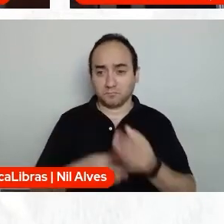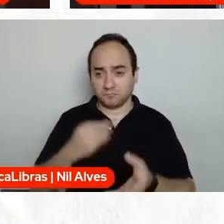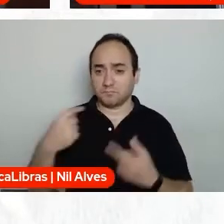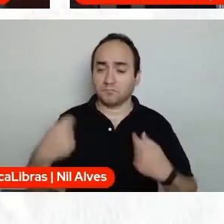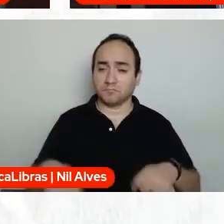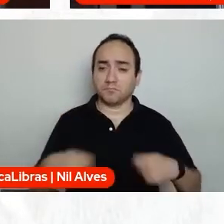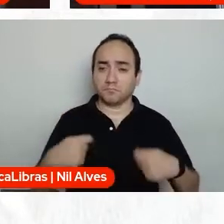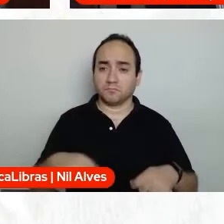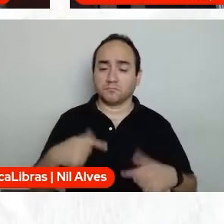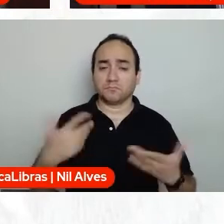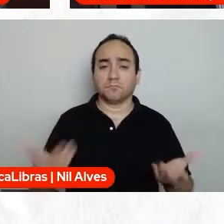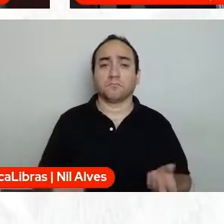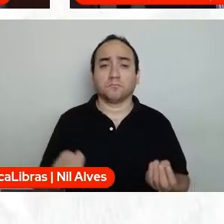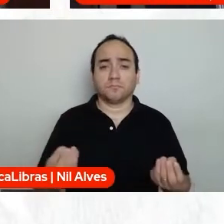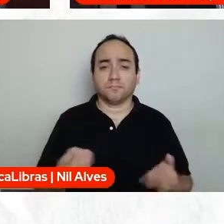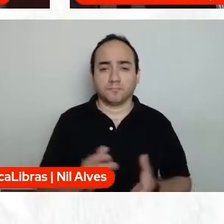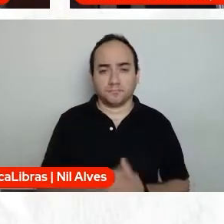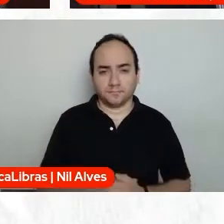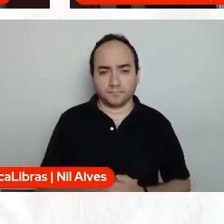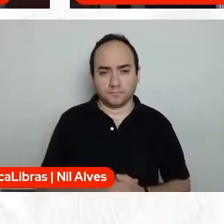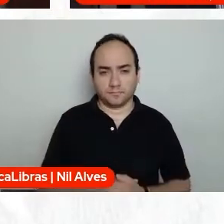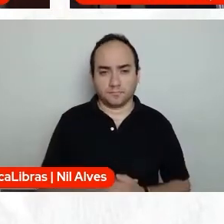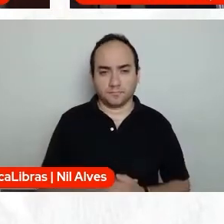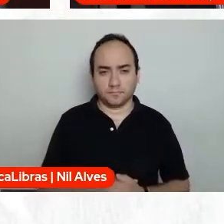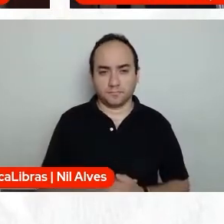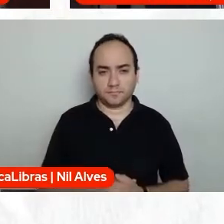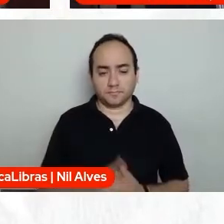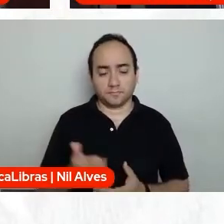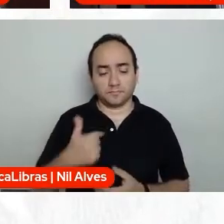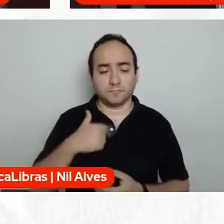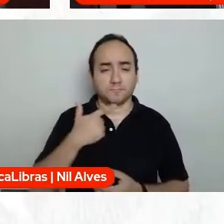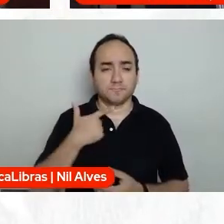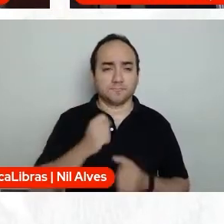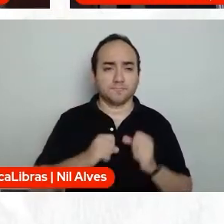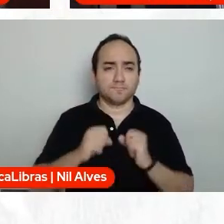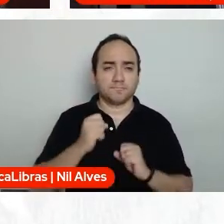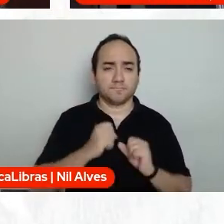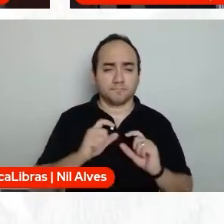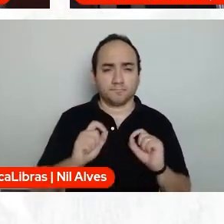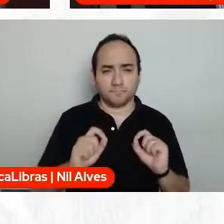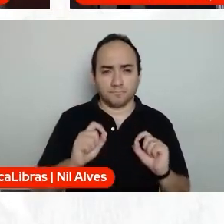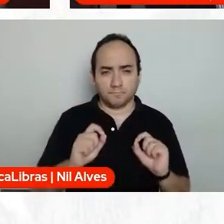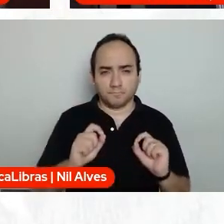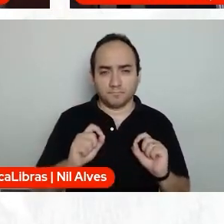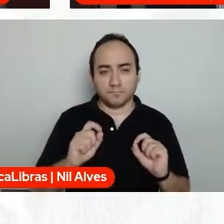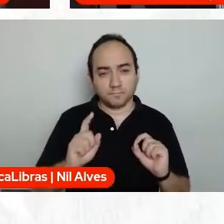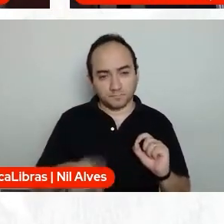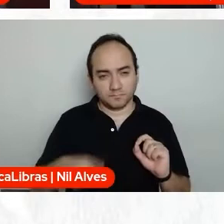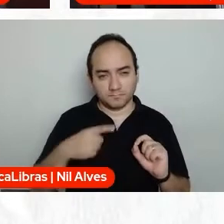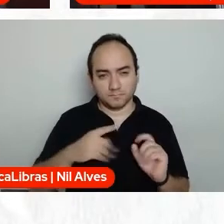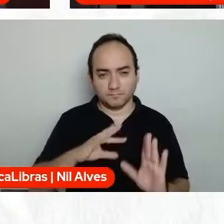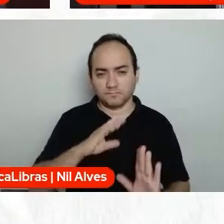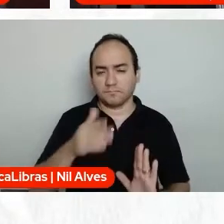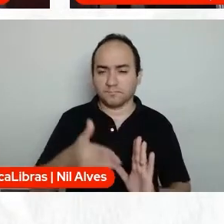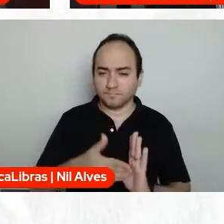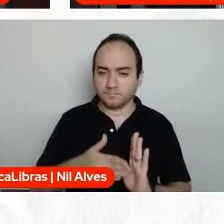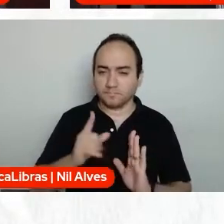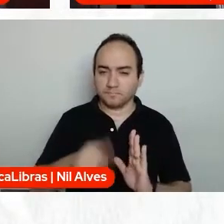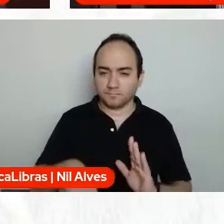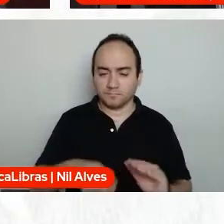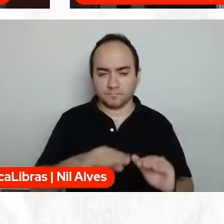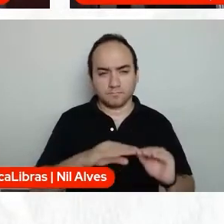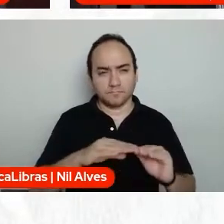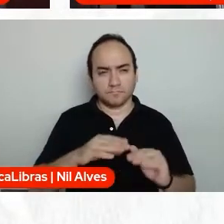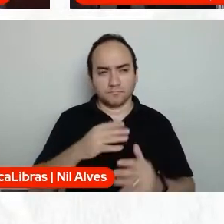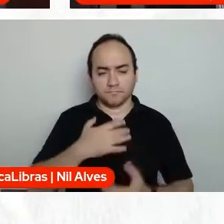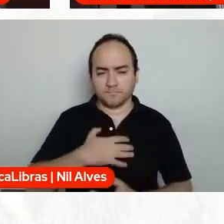é que a gente faz? Aí a minha esperança é que todo esse incômodo, essa indignação